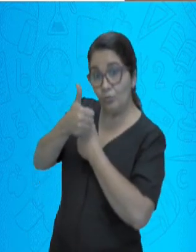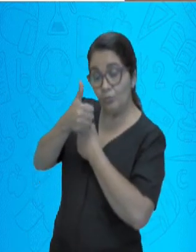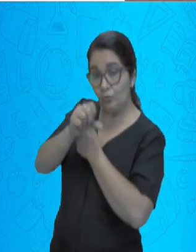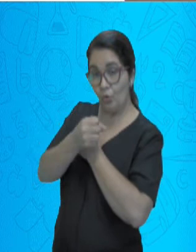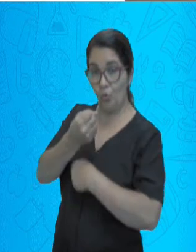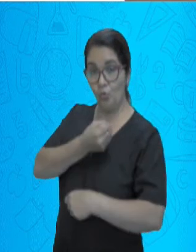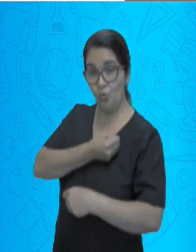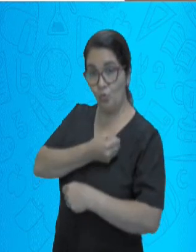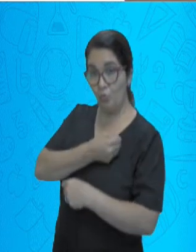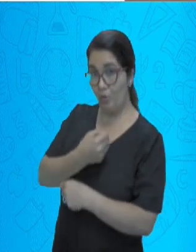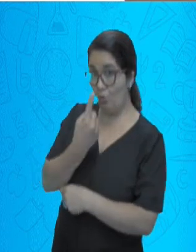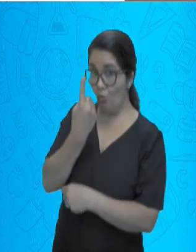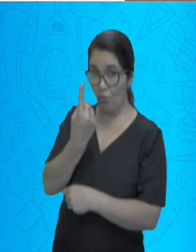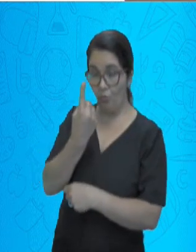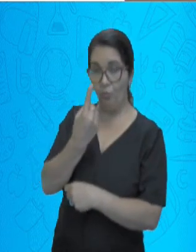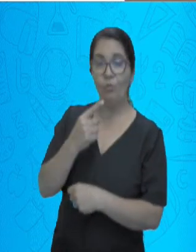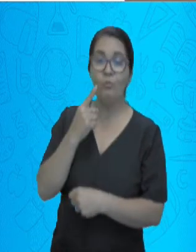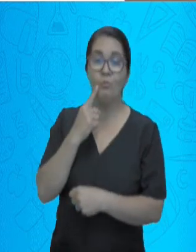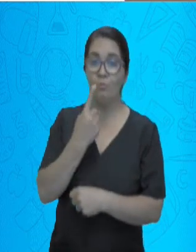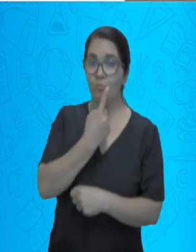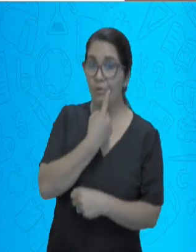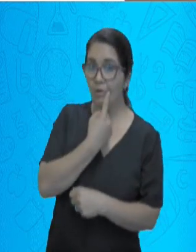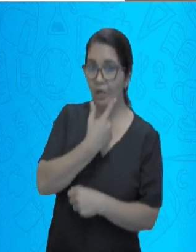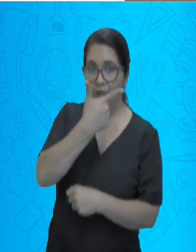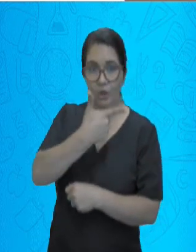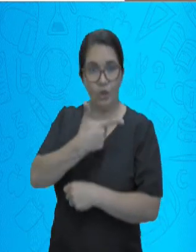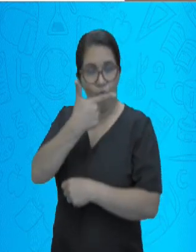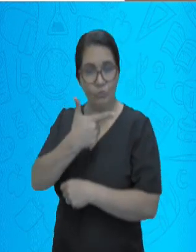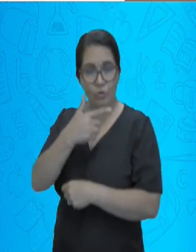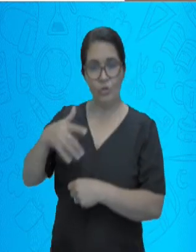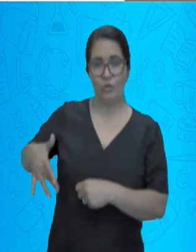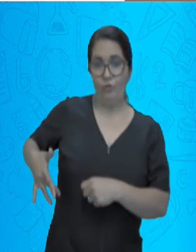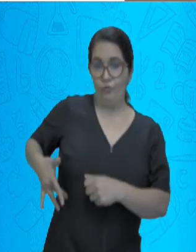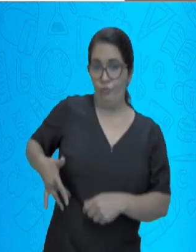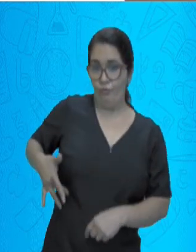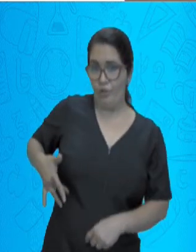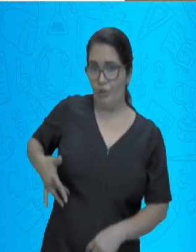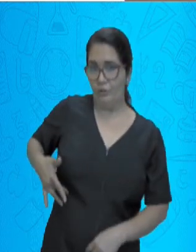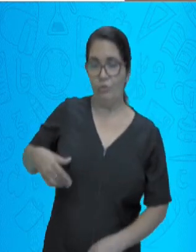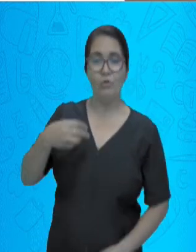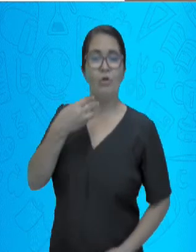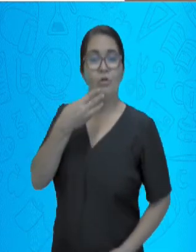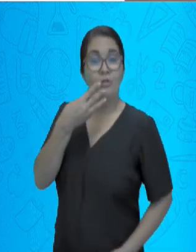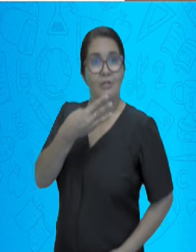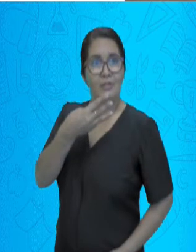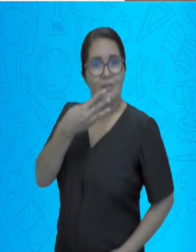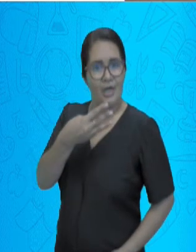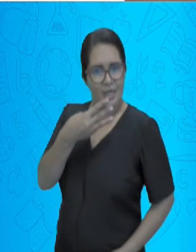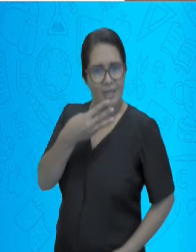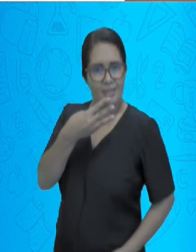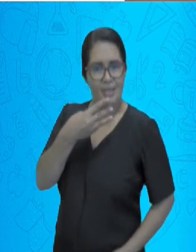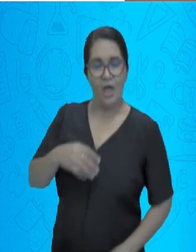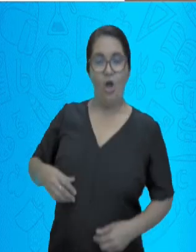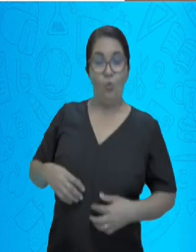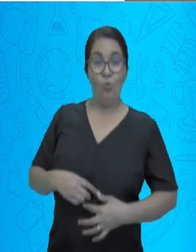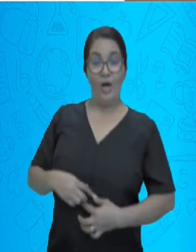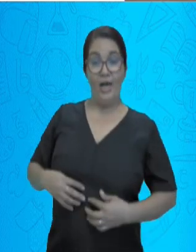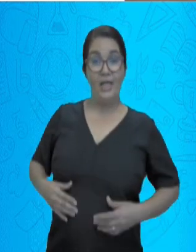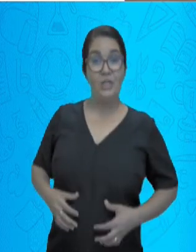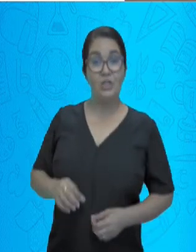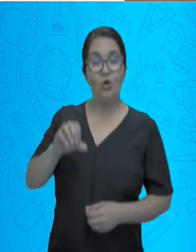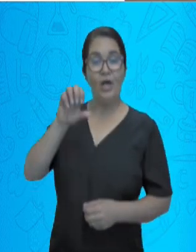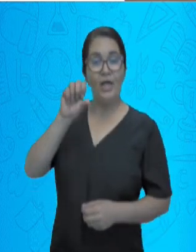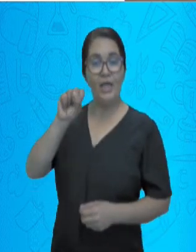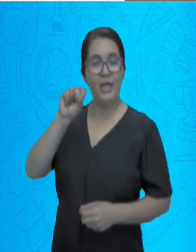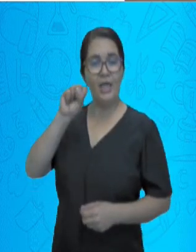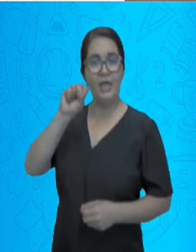Boca. Número 2. Fígado. Número 3. Esôfago. Número